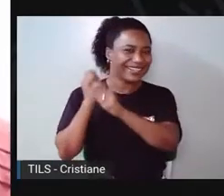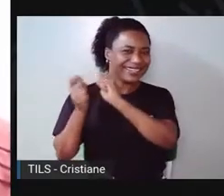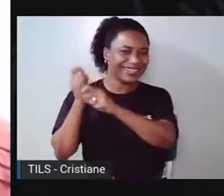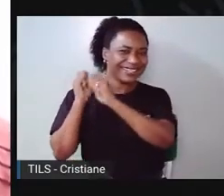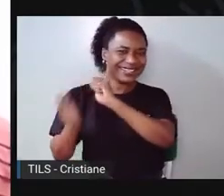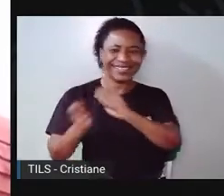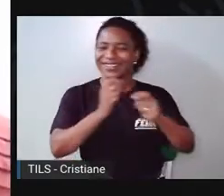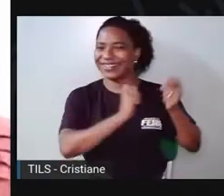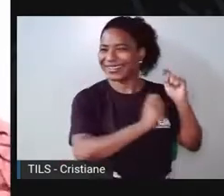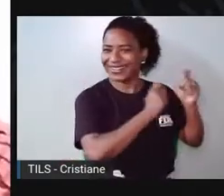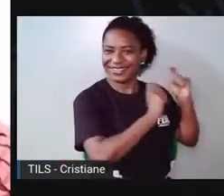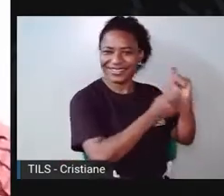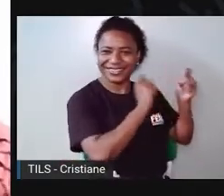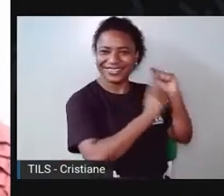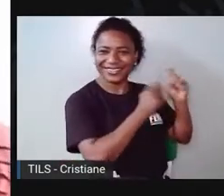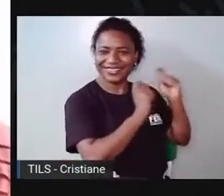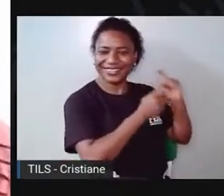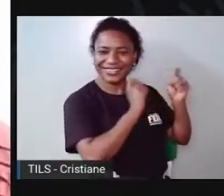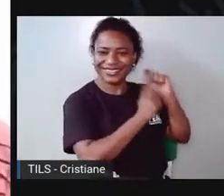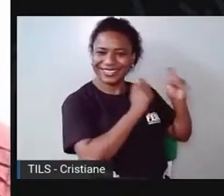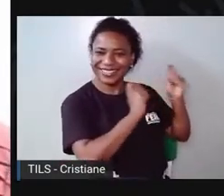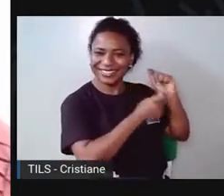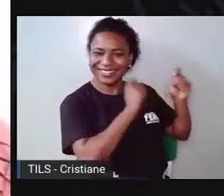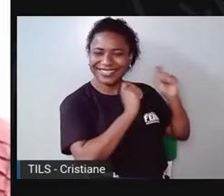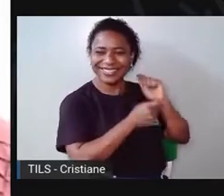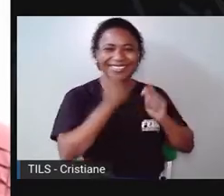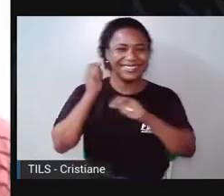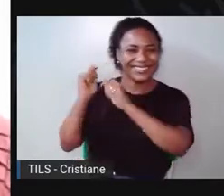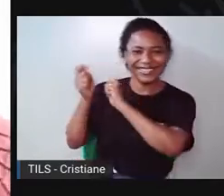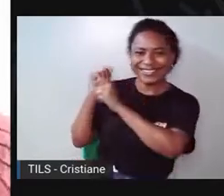tralelé tralelé